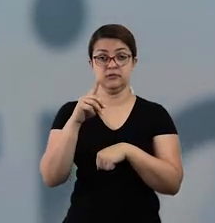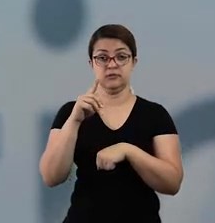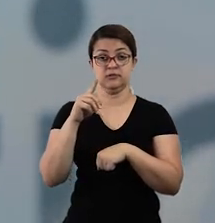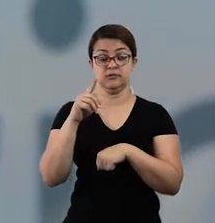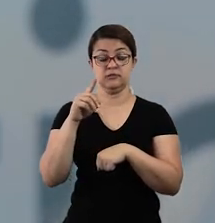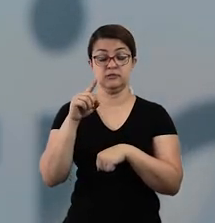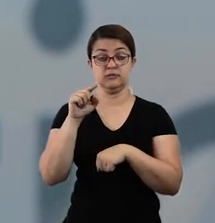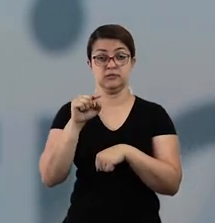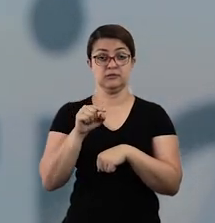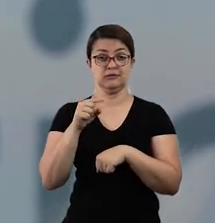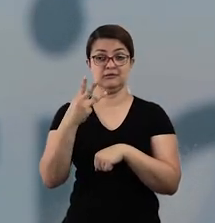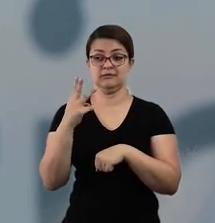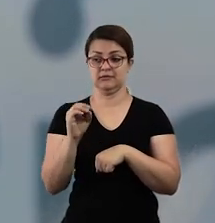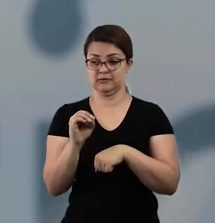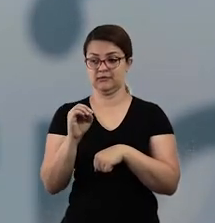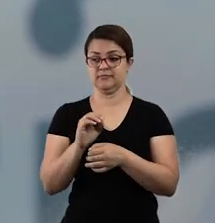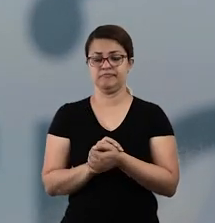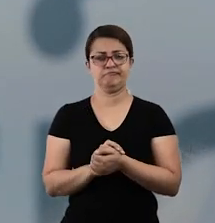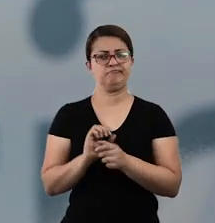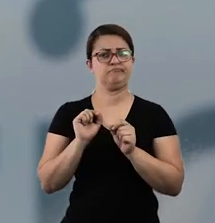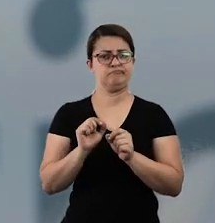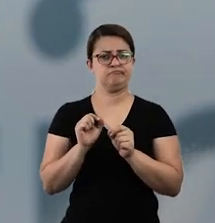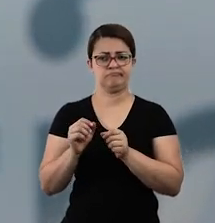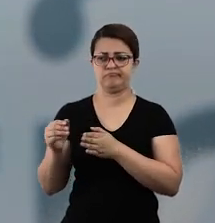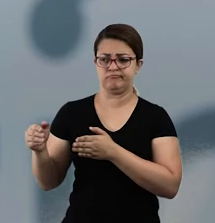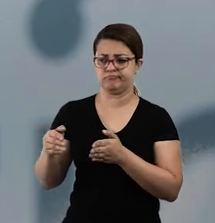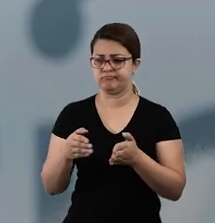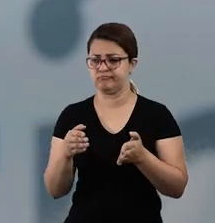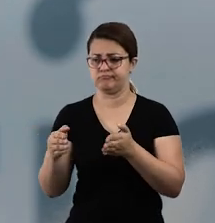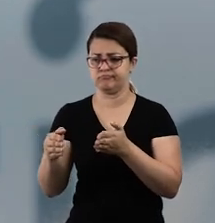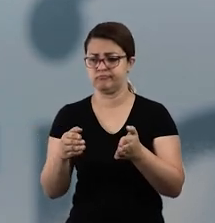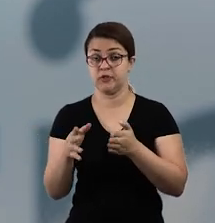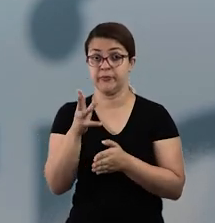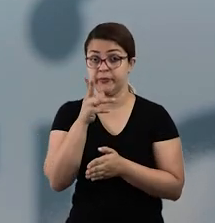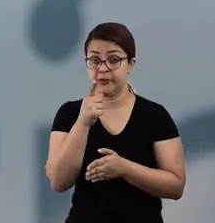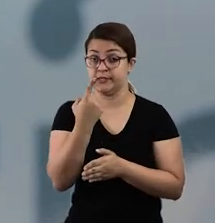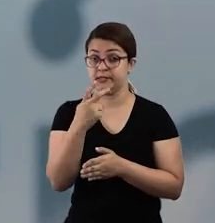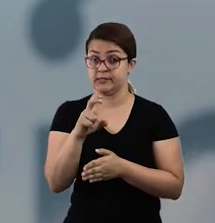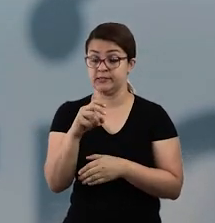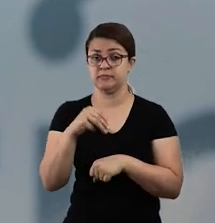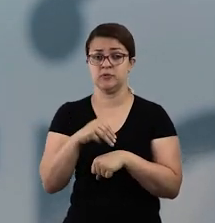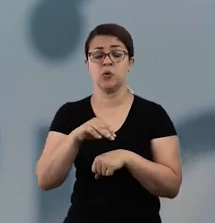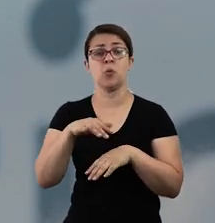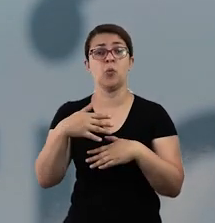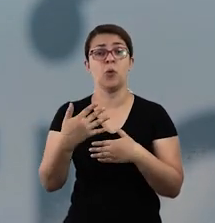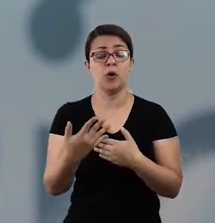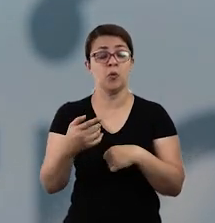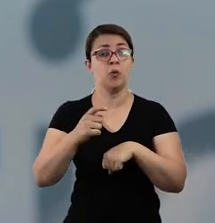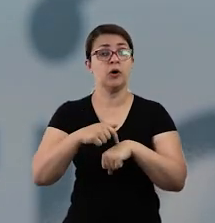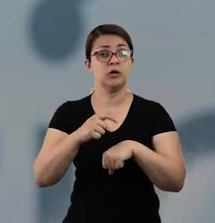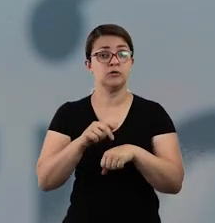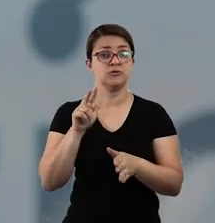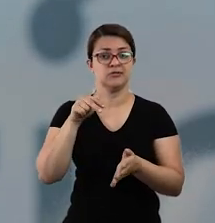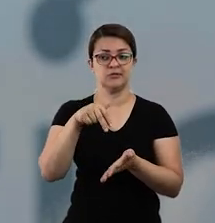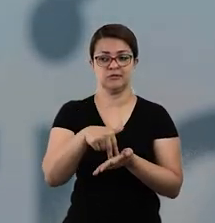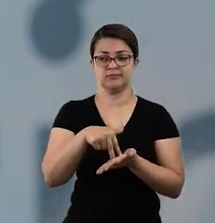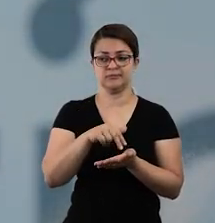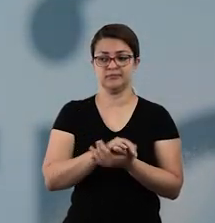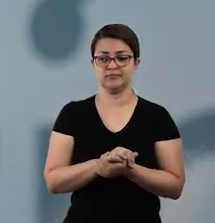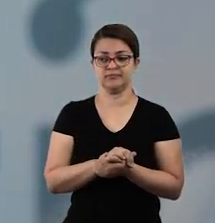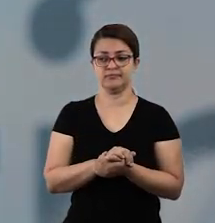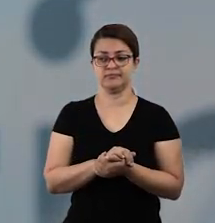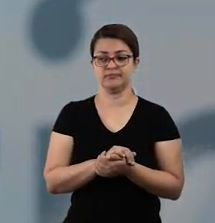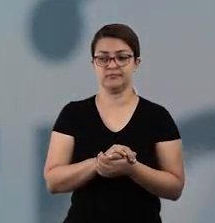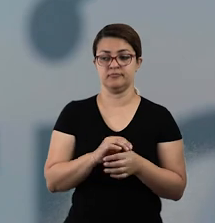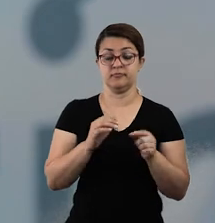hora e meia da tarde, tá? O trajeto até o meu destino levará 15 minutos. Que horas chegarei? Então aqui tem algumas opções.